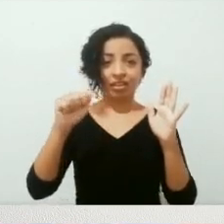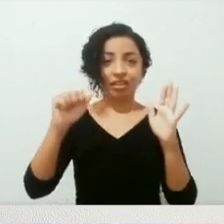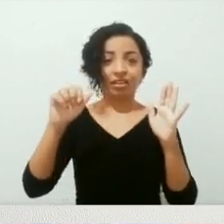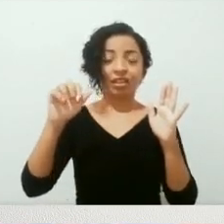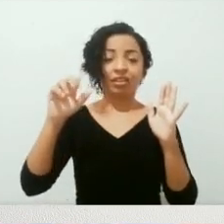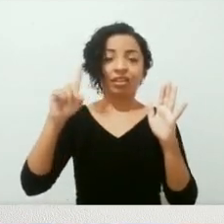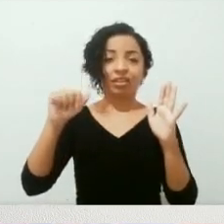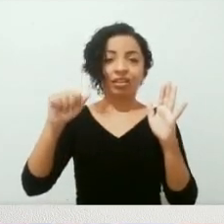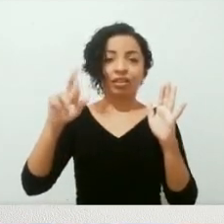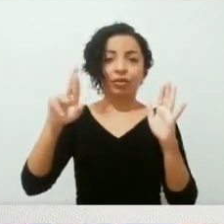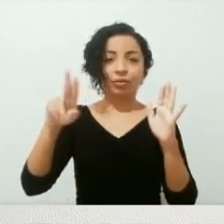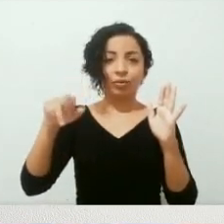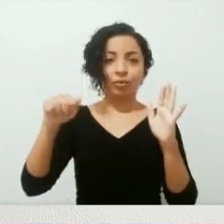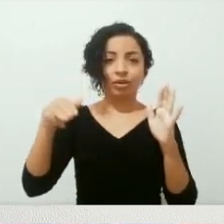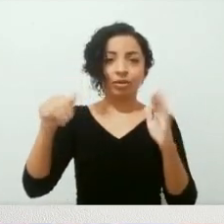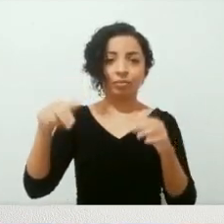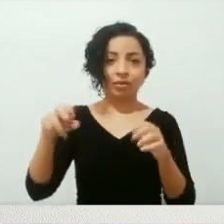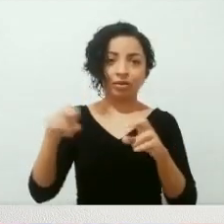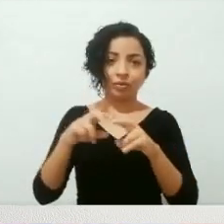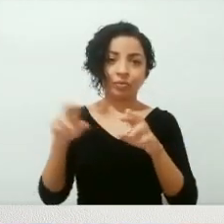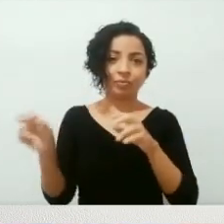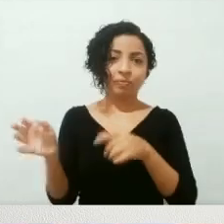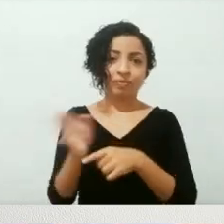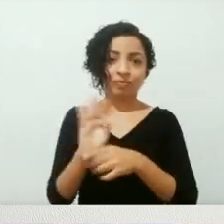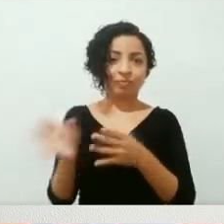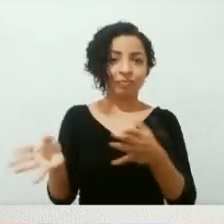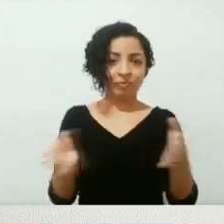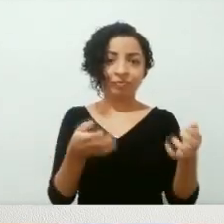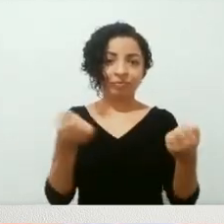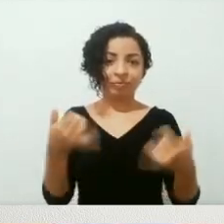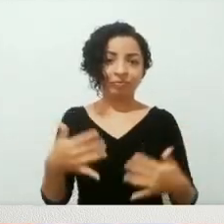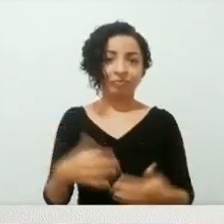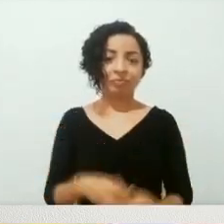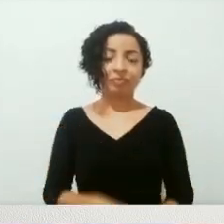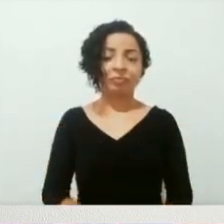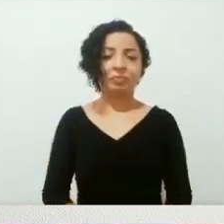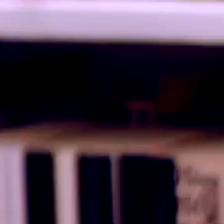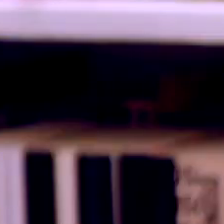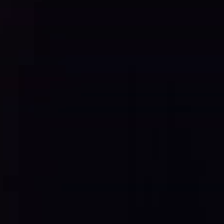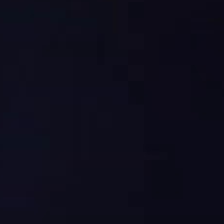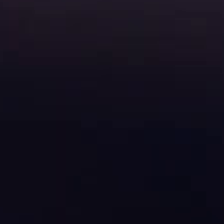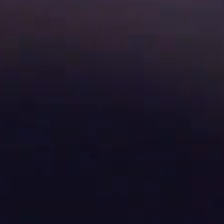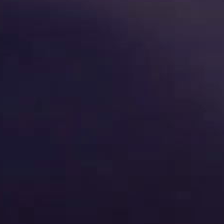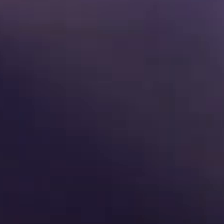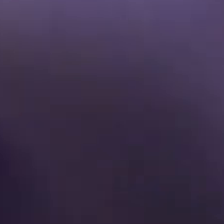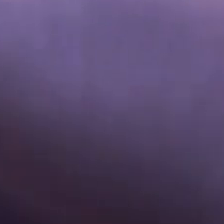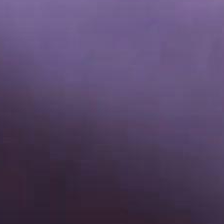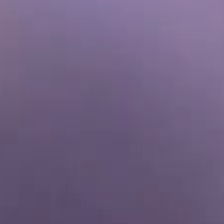Casa na Rua Mango, da Sandra Cisneiros. E a gente vai conversar sobre ele logo depois da vinheta. Se liga aí.